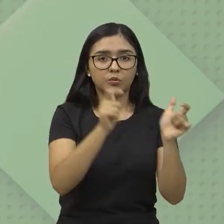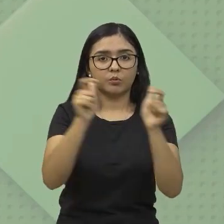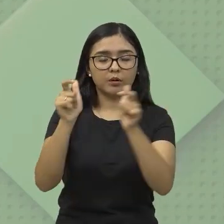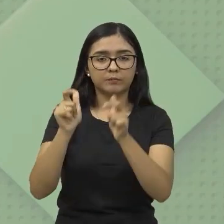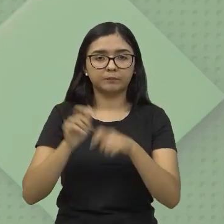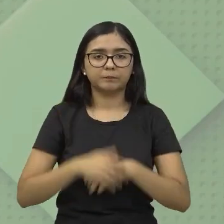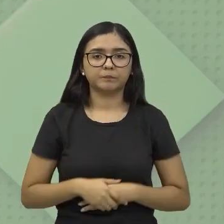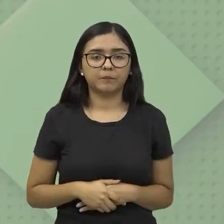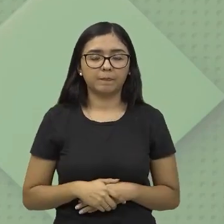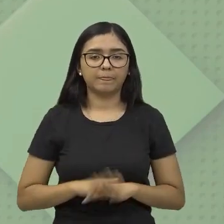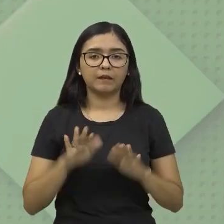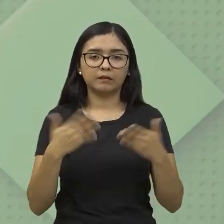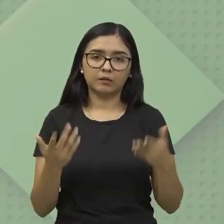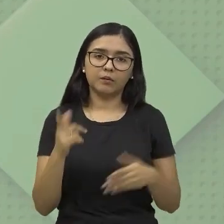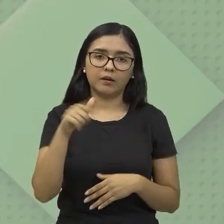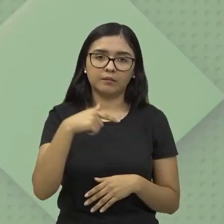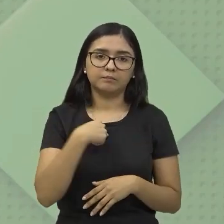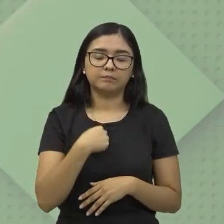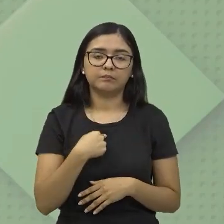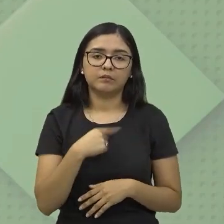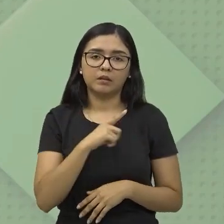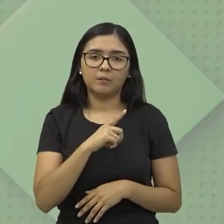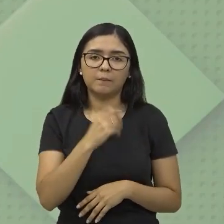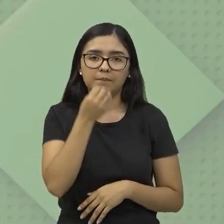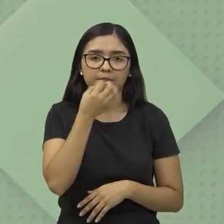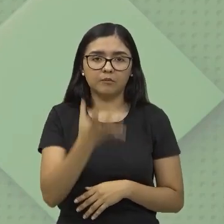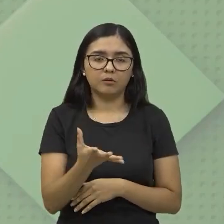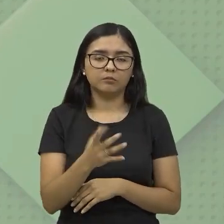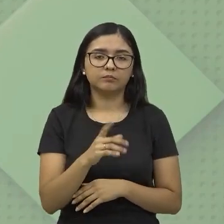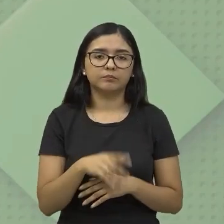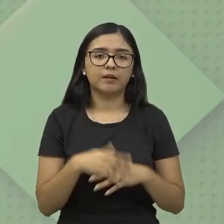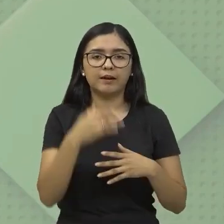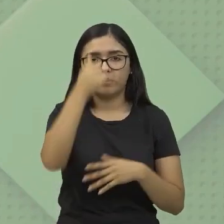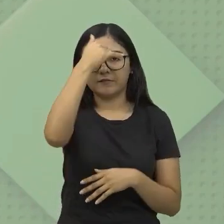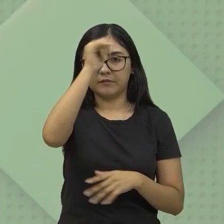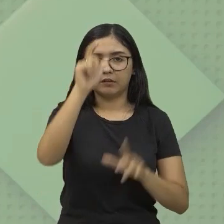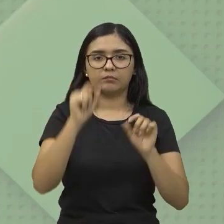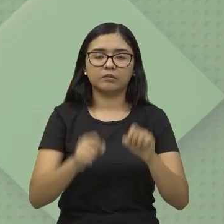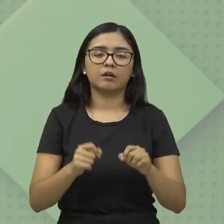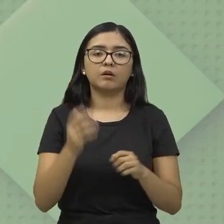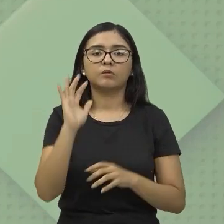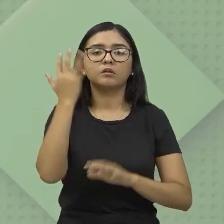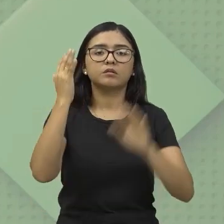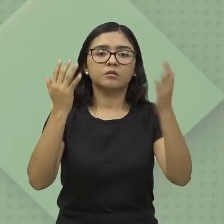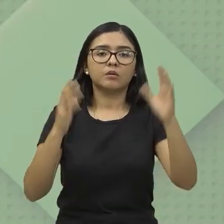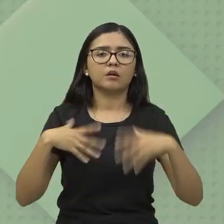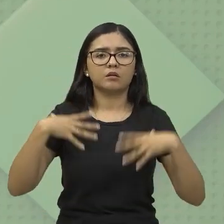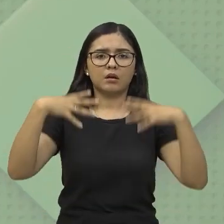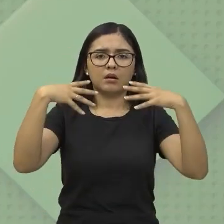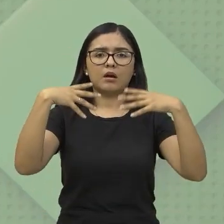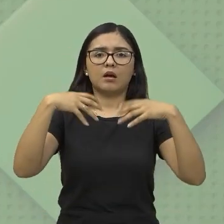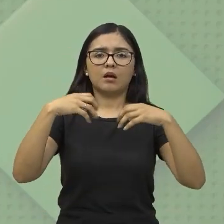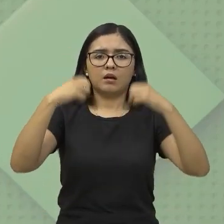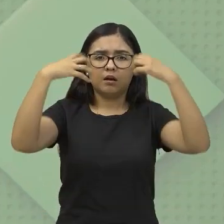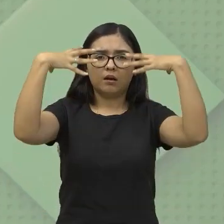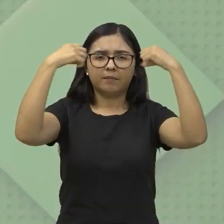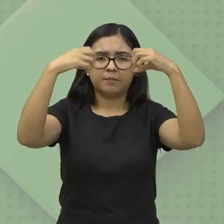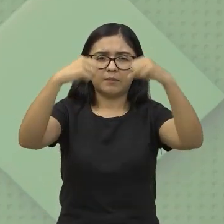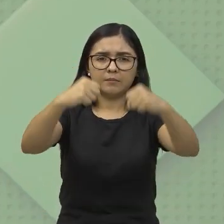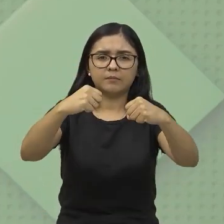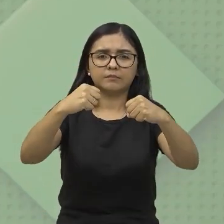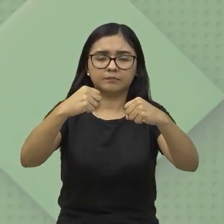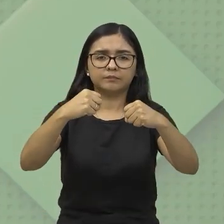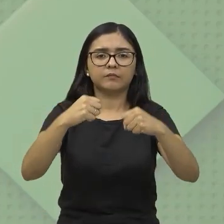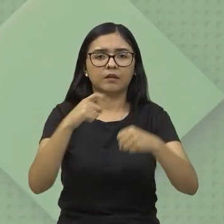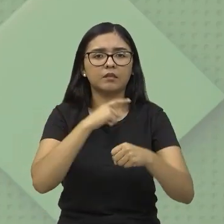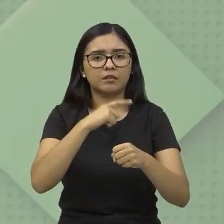país. Então, isso é uma vantagem, né, para que a gente não venha ter aí, de repente, alguns apagões, como houve em anos anteriores,